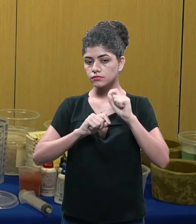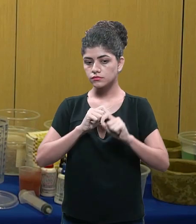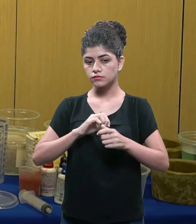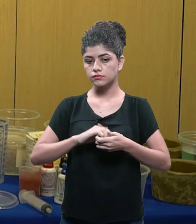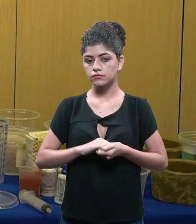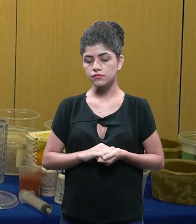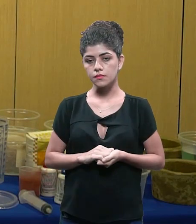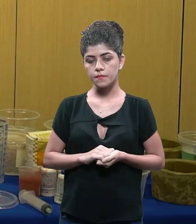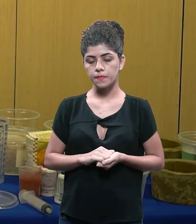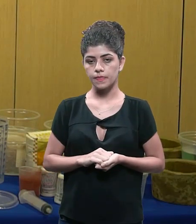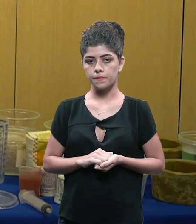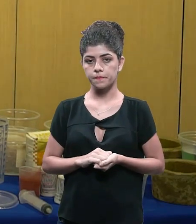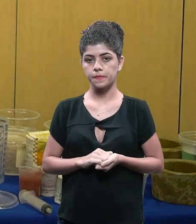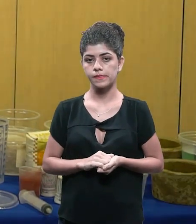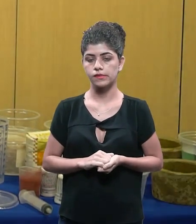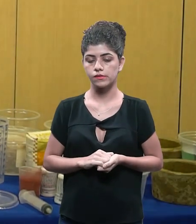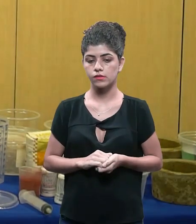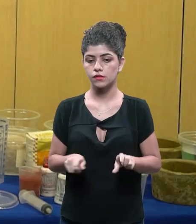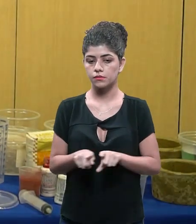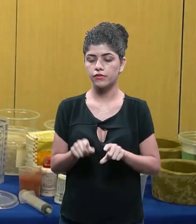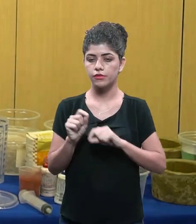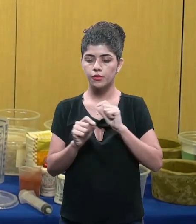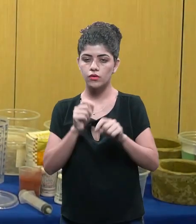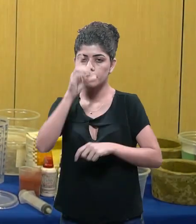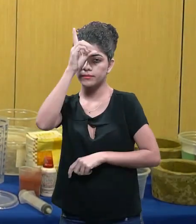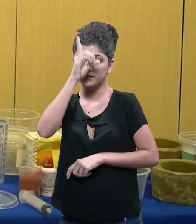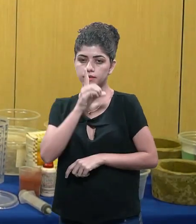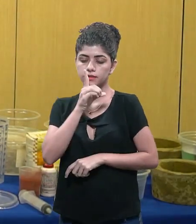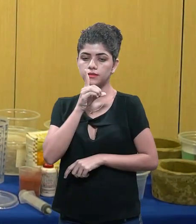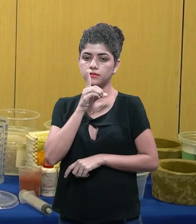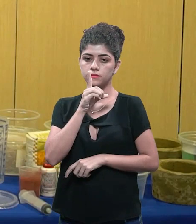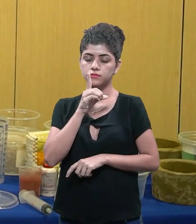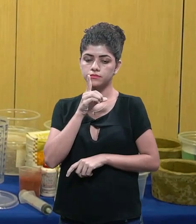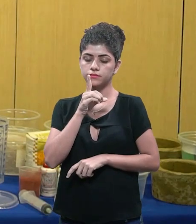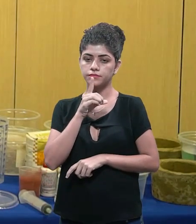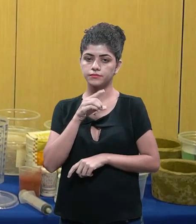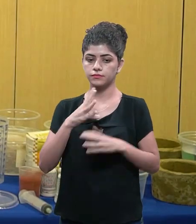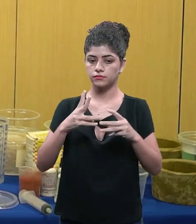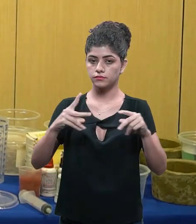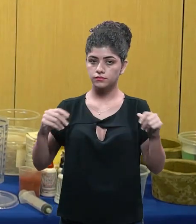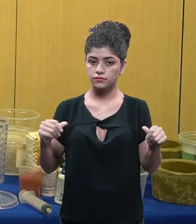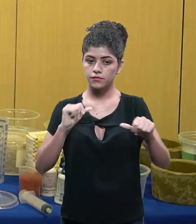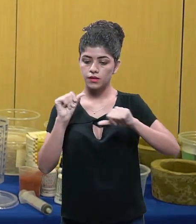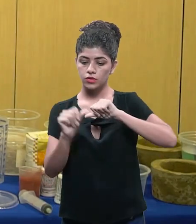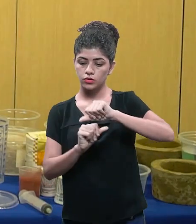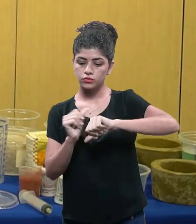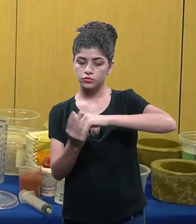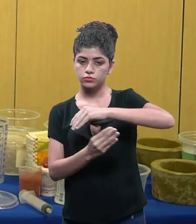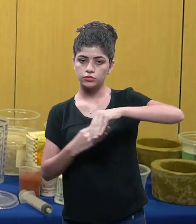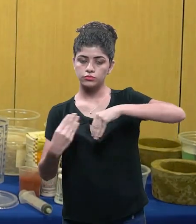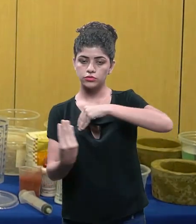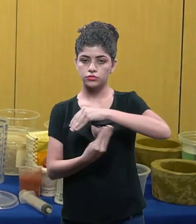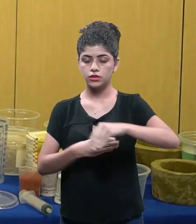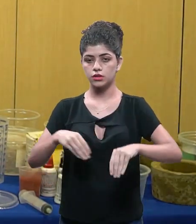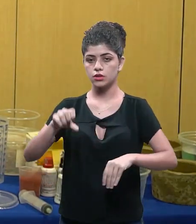ele vai puxar essa massa branca um pouco do amarelo da areia então aqui eu chamo de